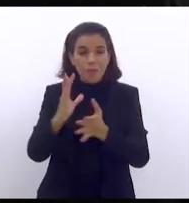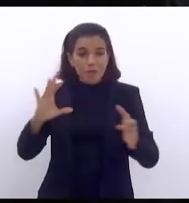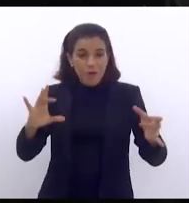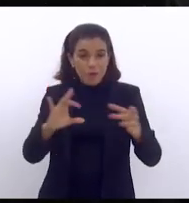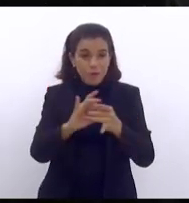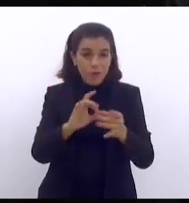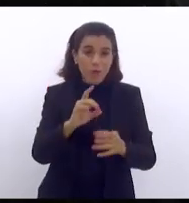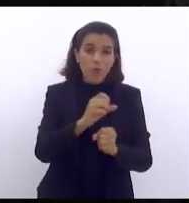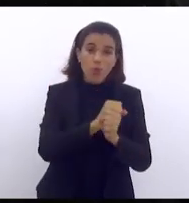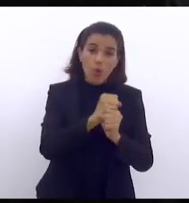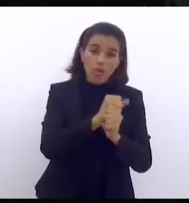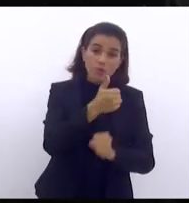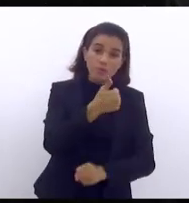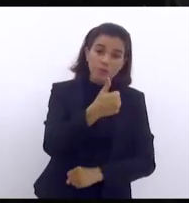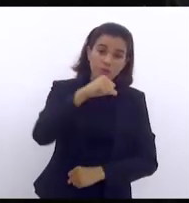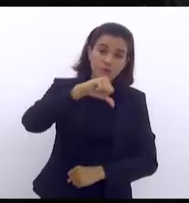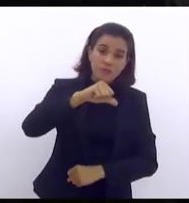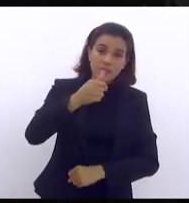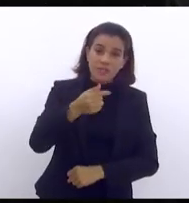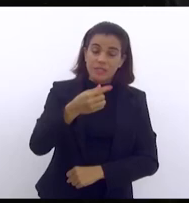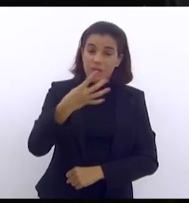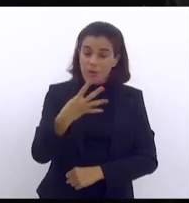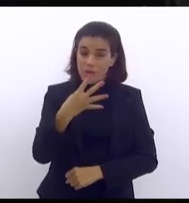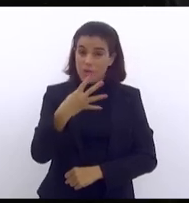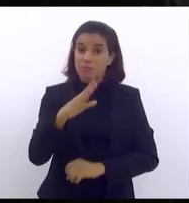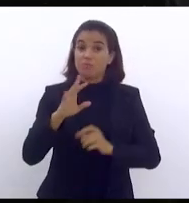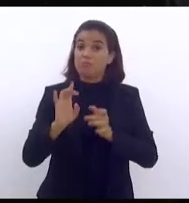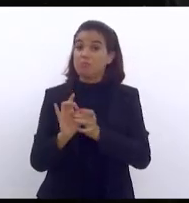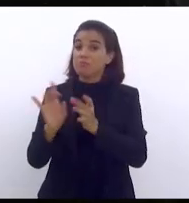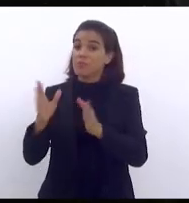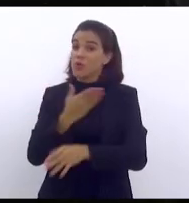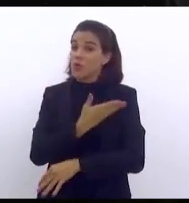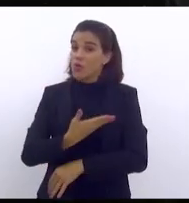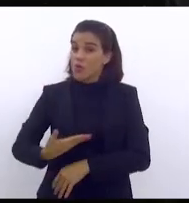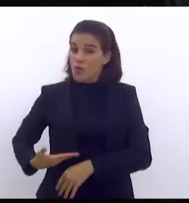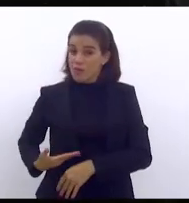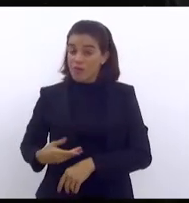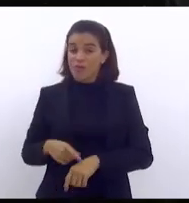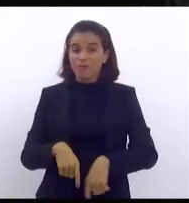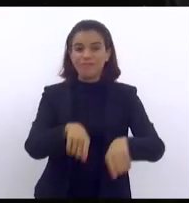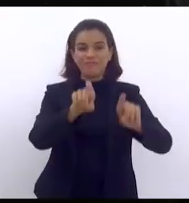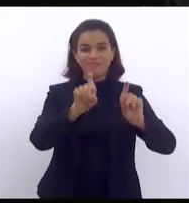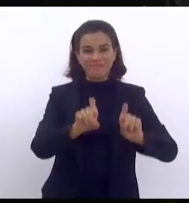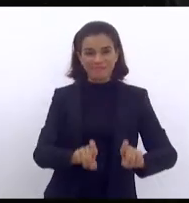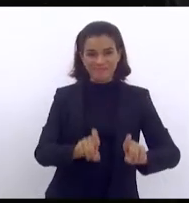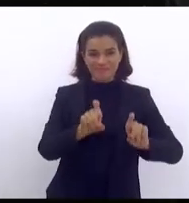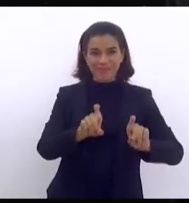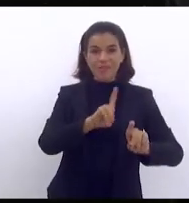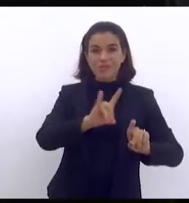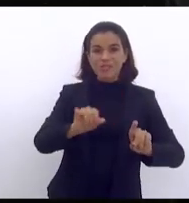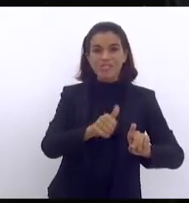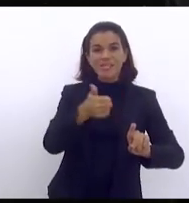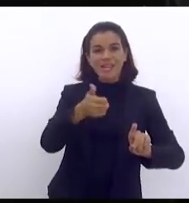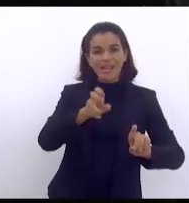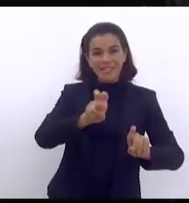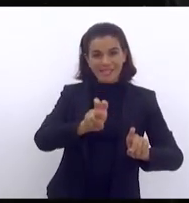74 e permitiu que o governador que tomasse posse em 15 de março de 75